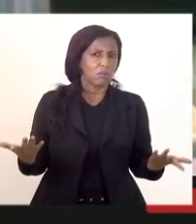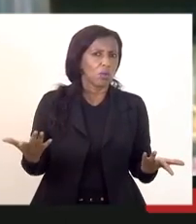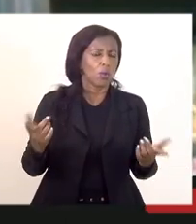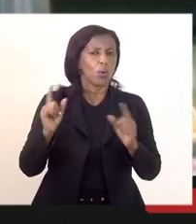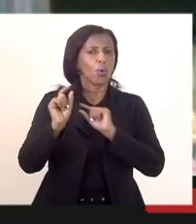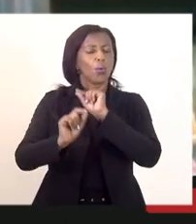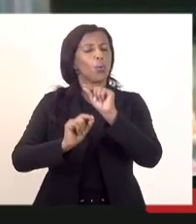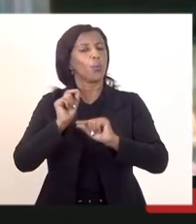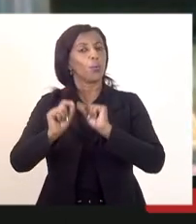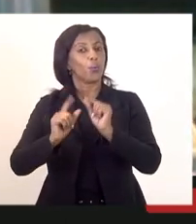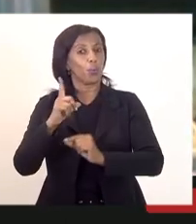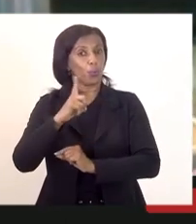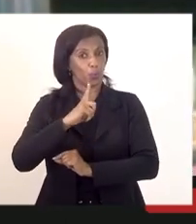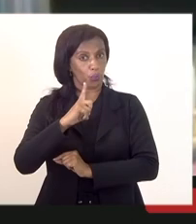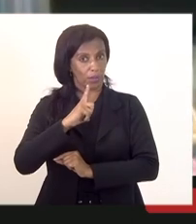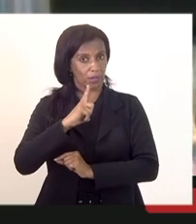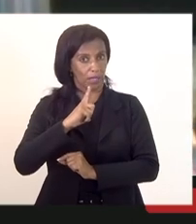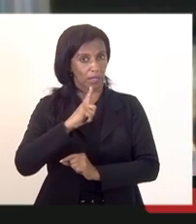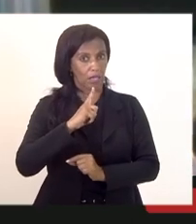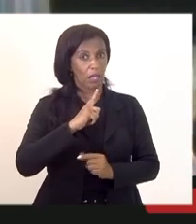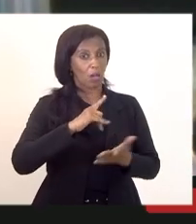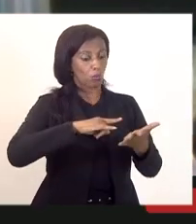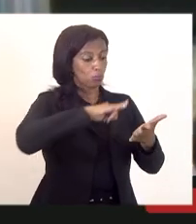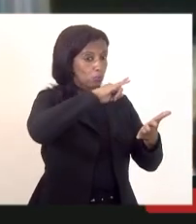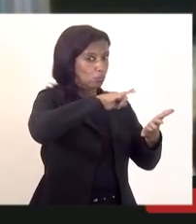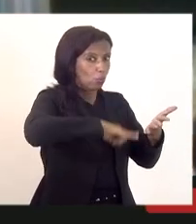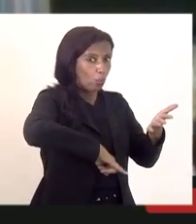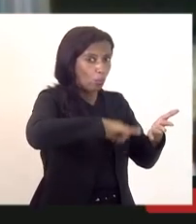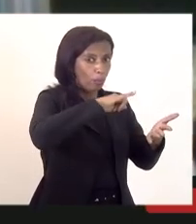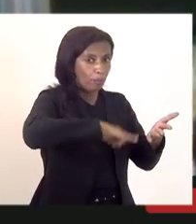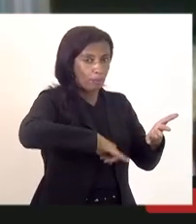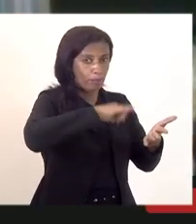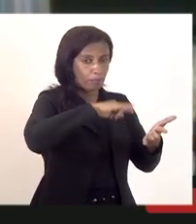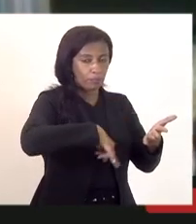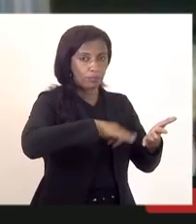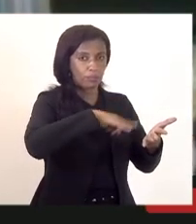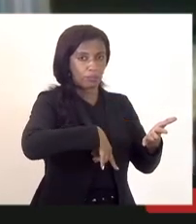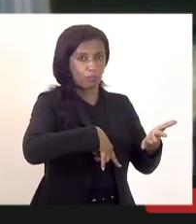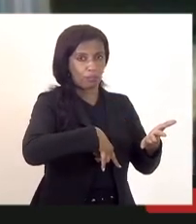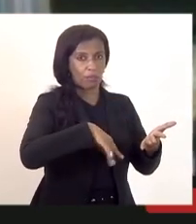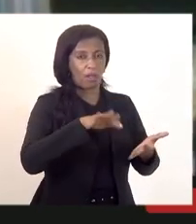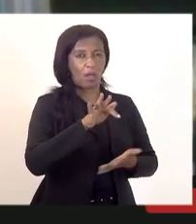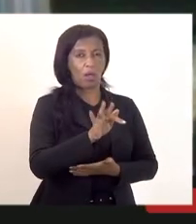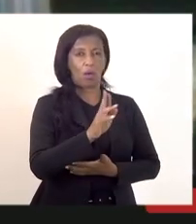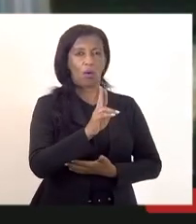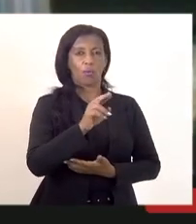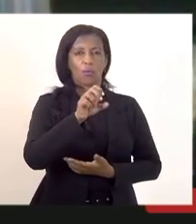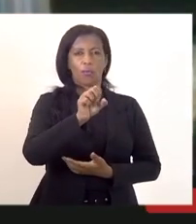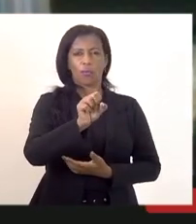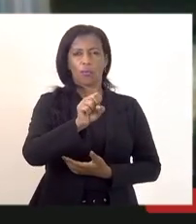tem é um documento da FUNCEFET